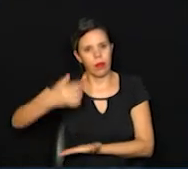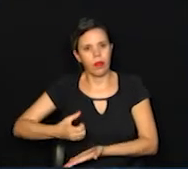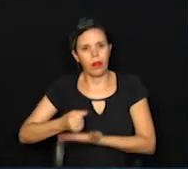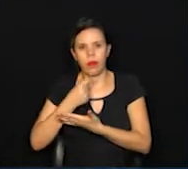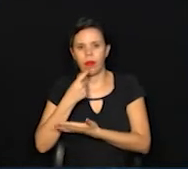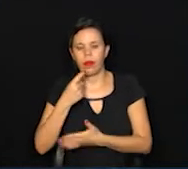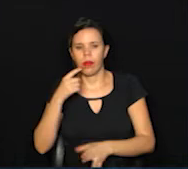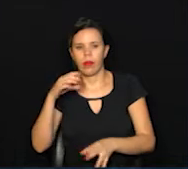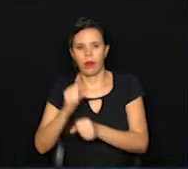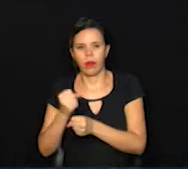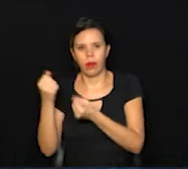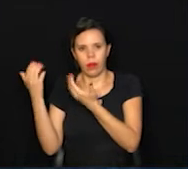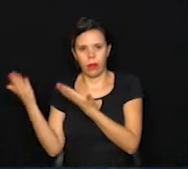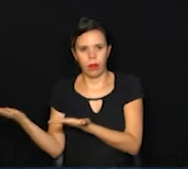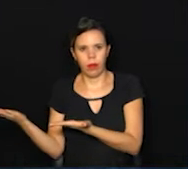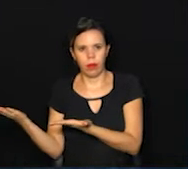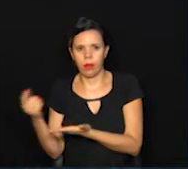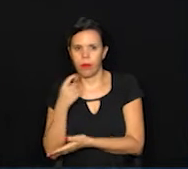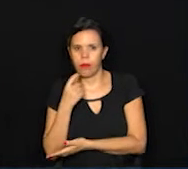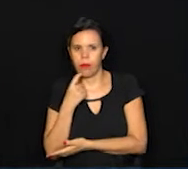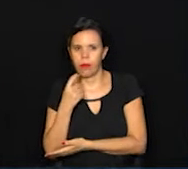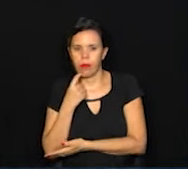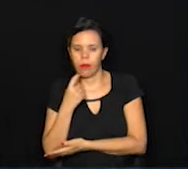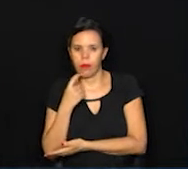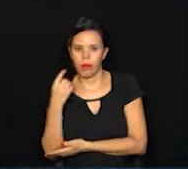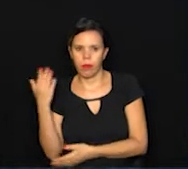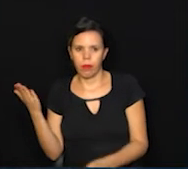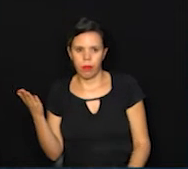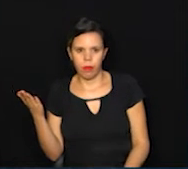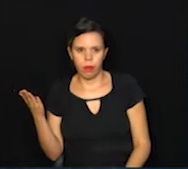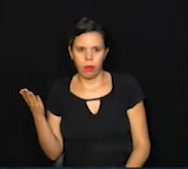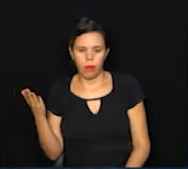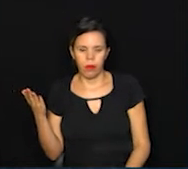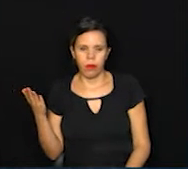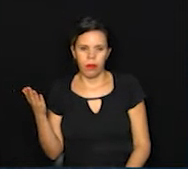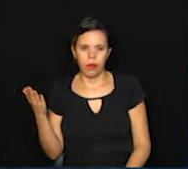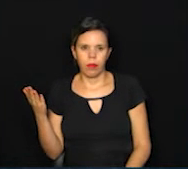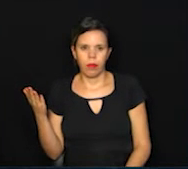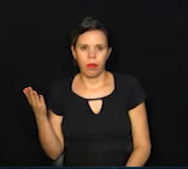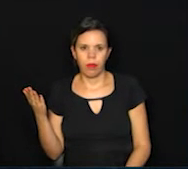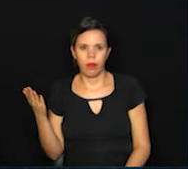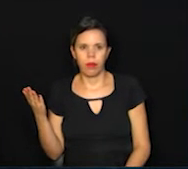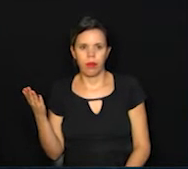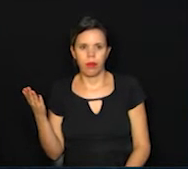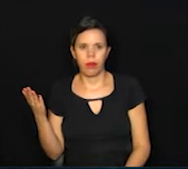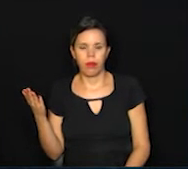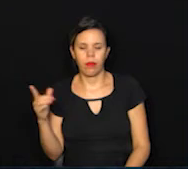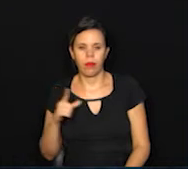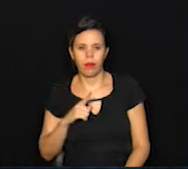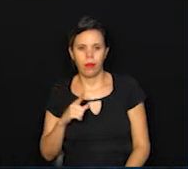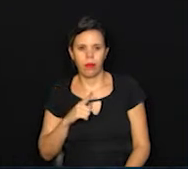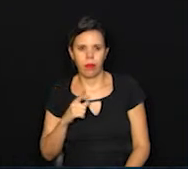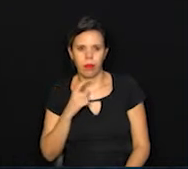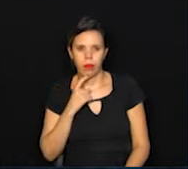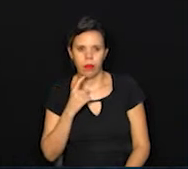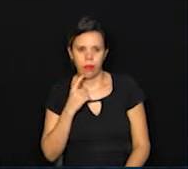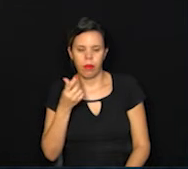somava 85.367 casos nesta segunda-feira. Nós tivemos